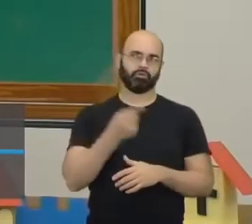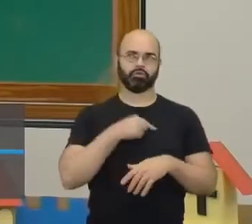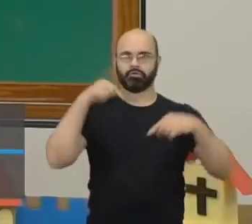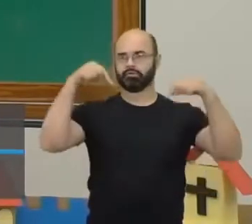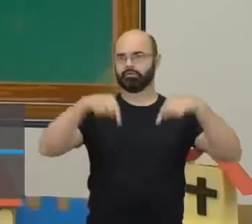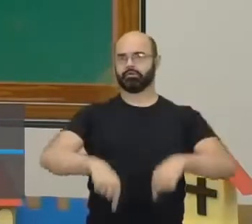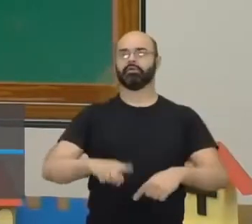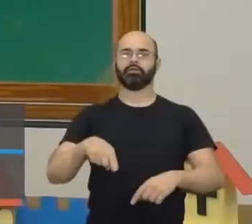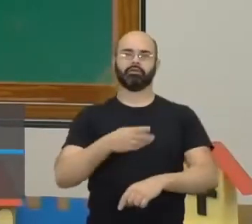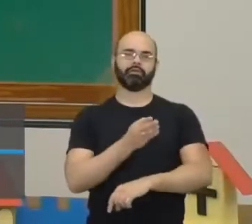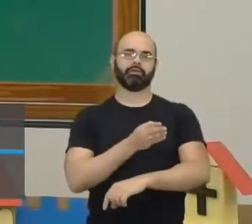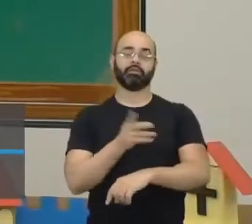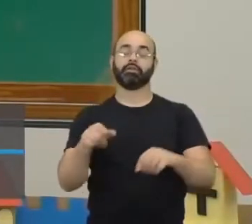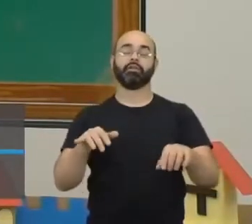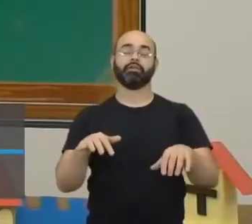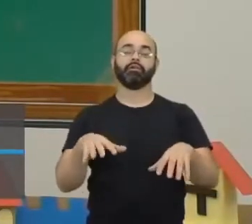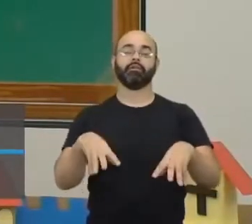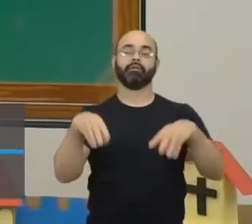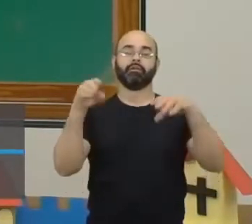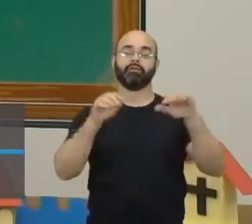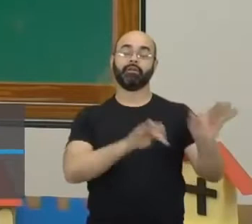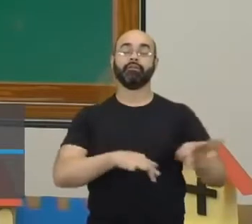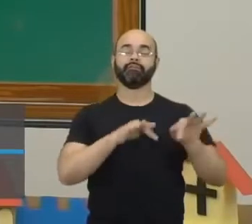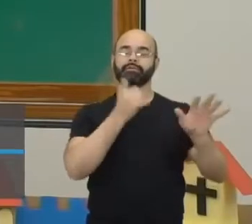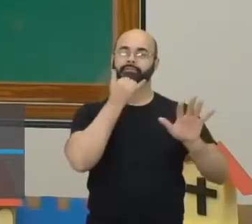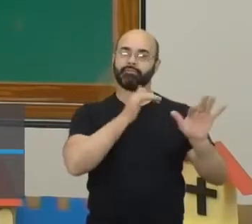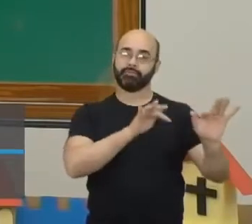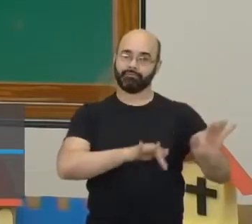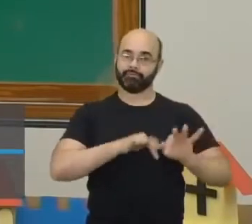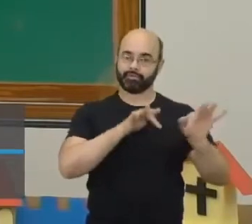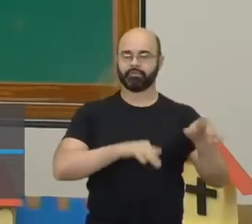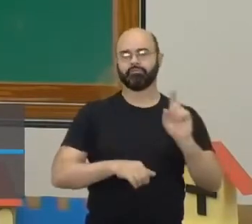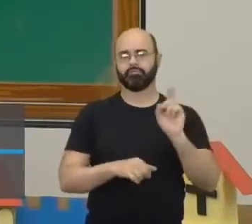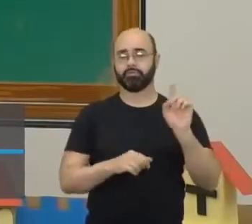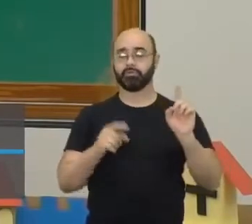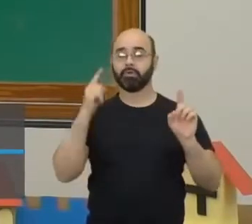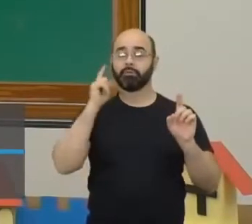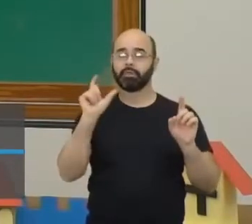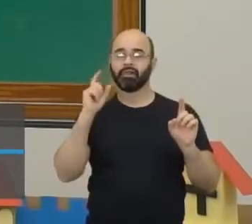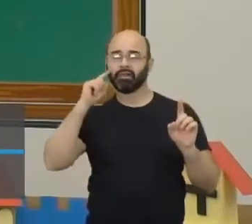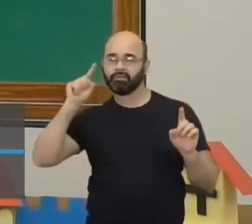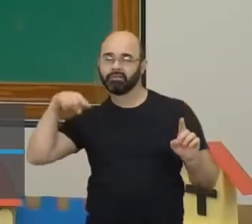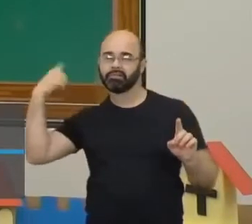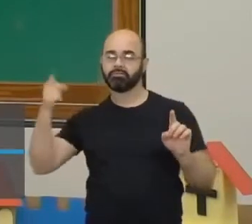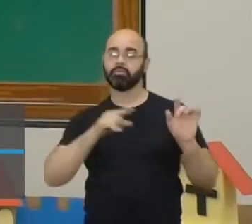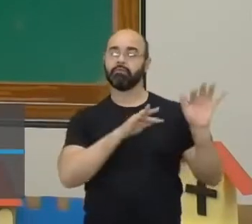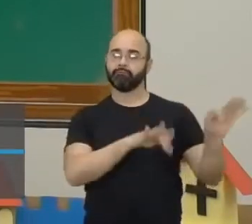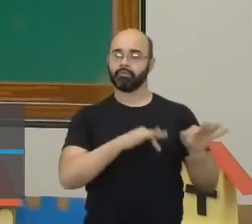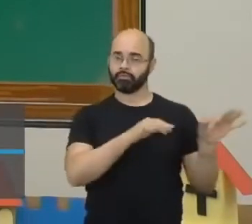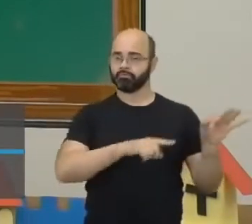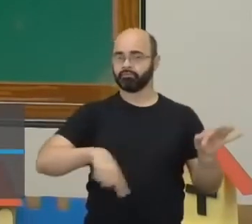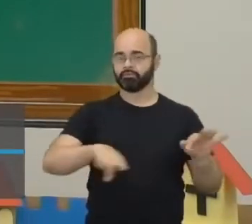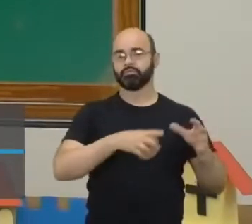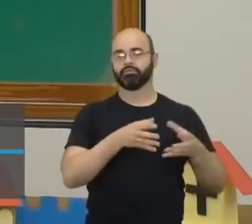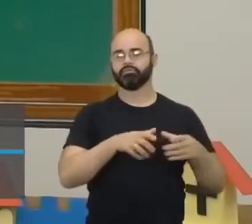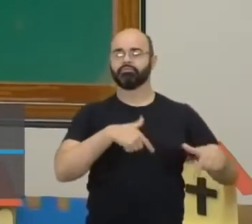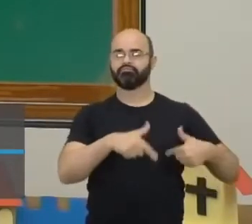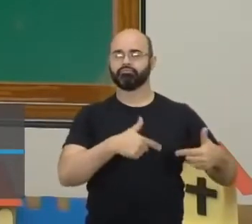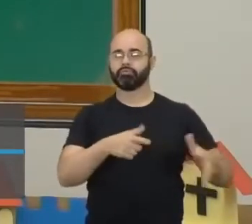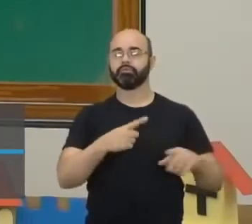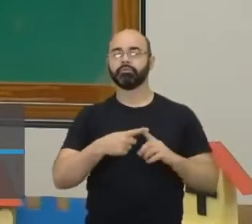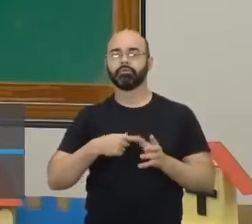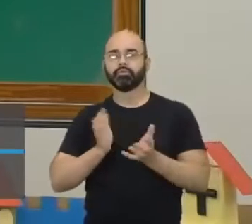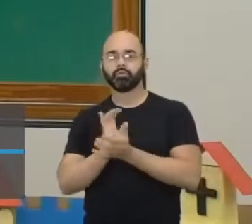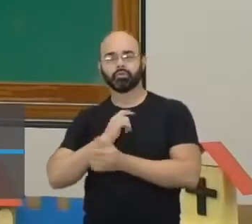feudalismo. Não. Esse termo feudalismo, ele foi pensado depois, ele foi criado depois pelos historiadores. Está bem?